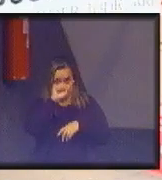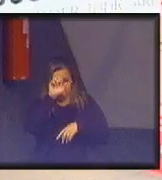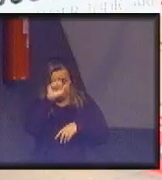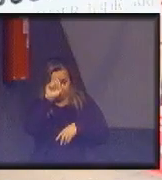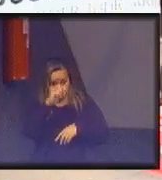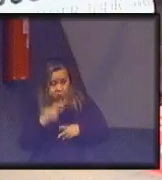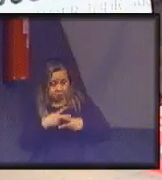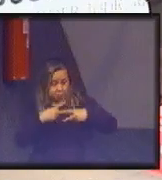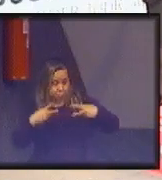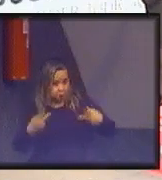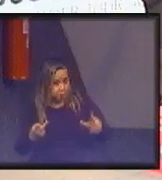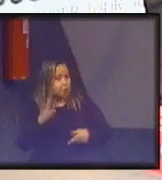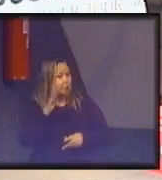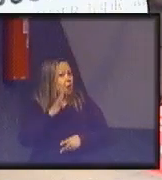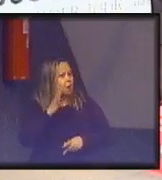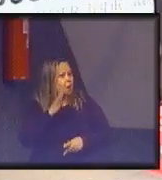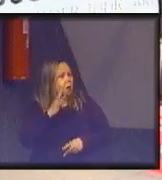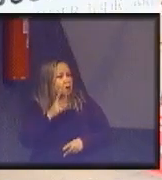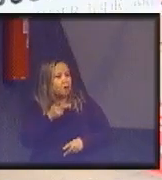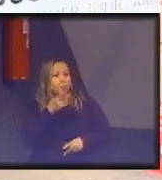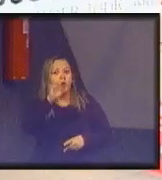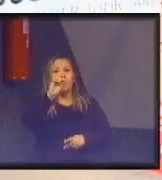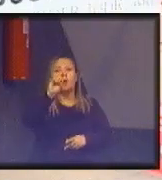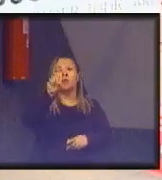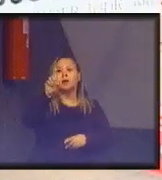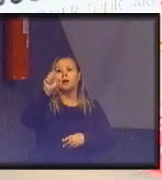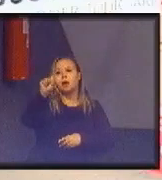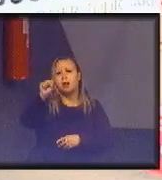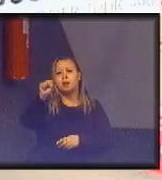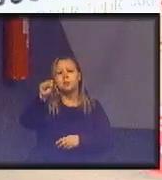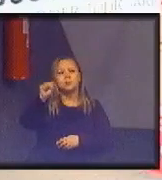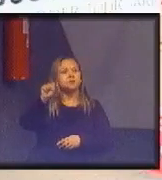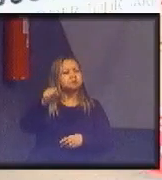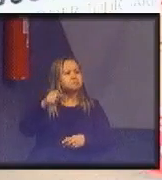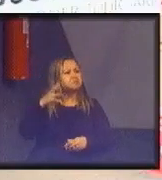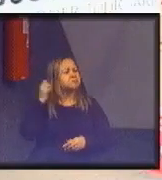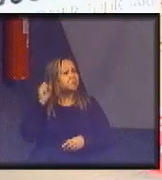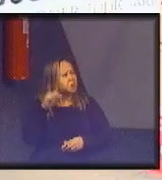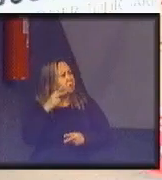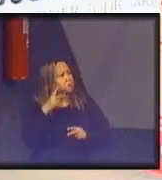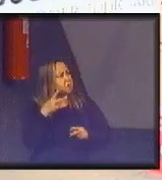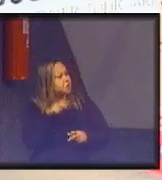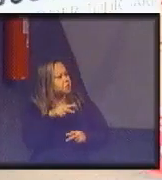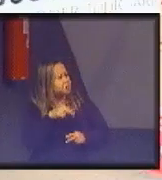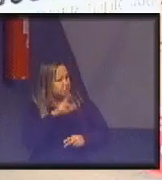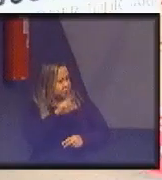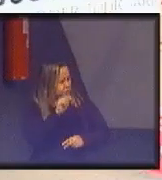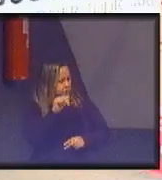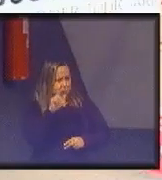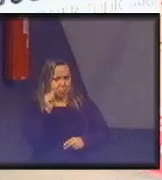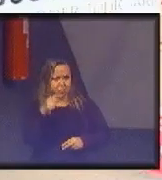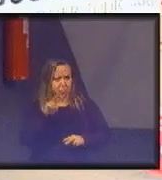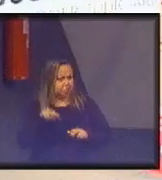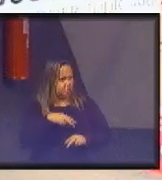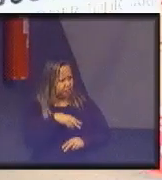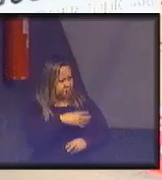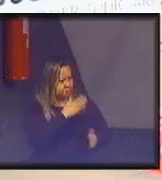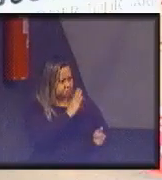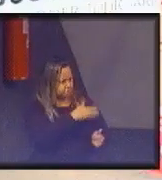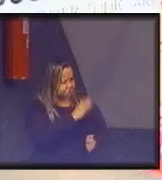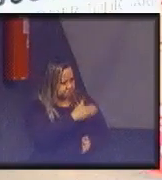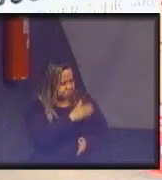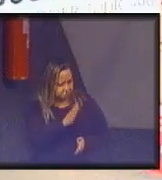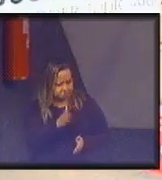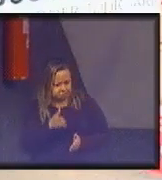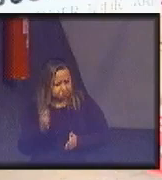bem legal a respeito dos ODSs, a hora que eu vi isso daqui. Eu nunca vi essa sequência do jeito que está